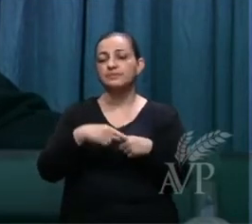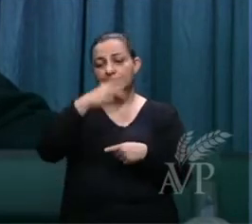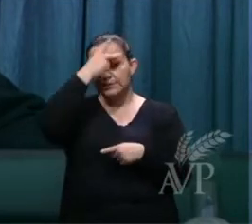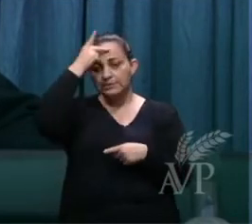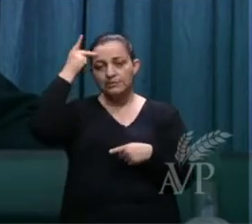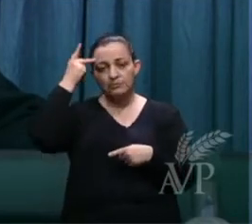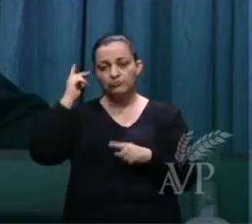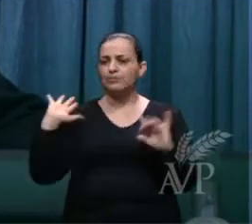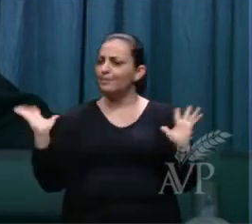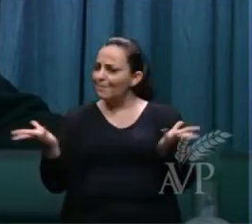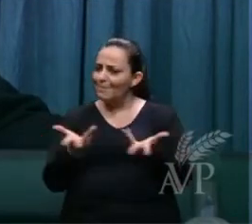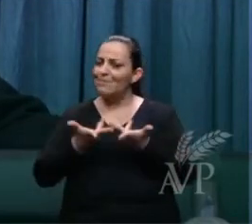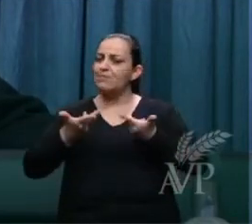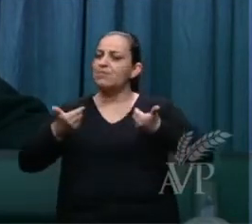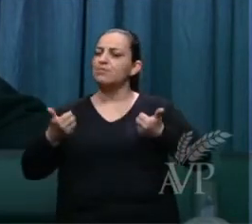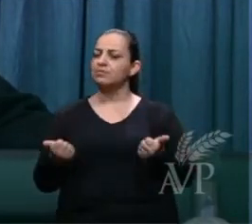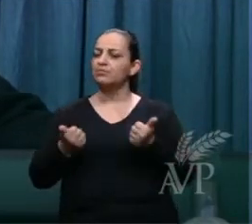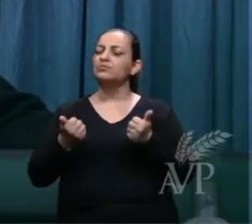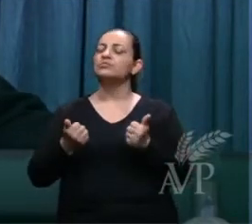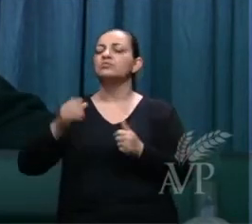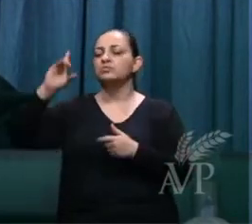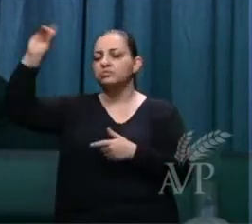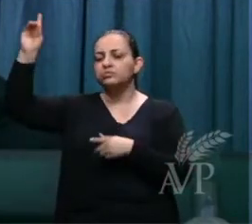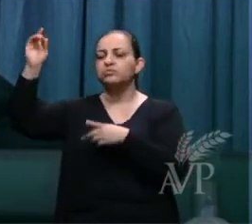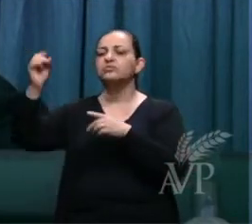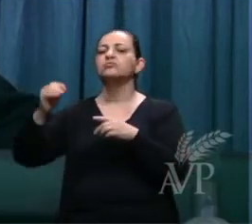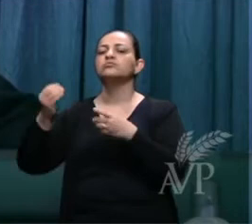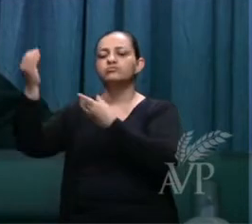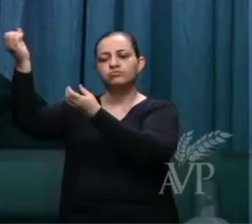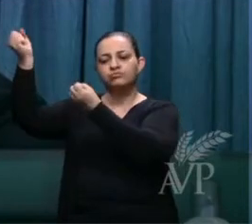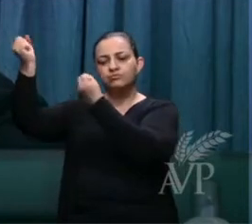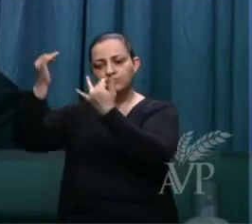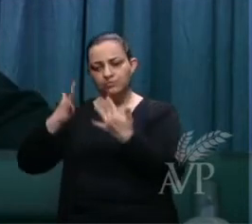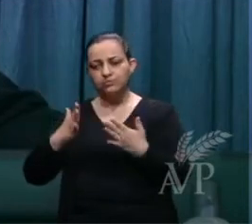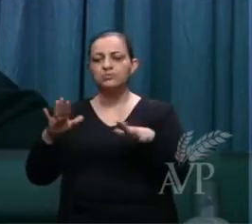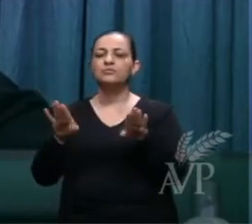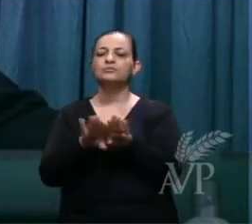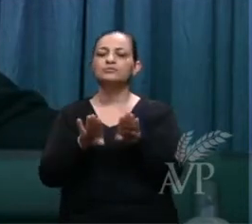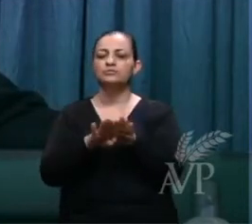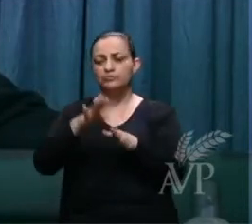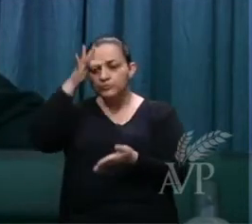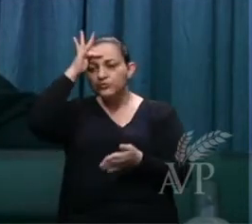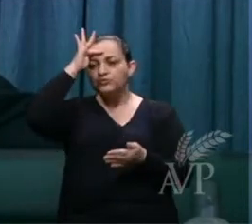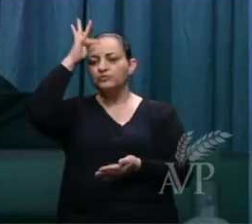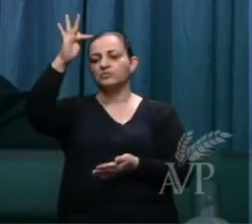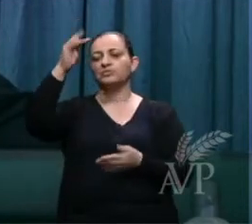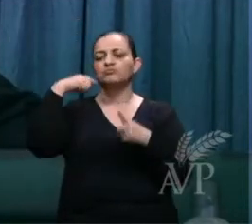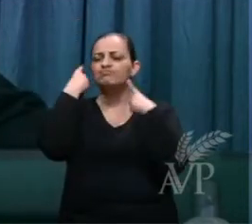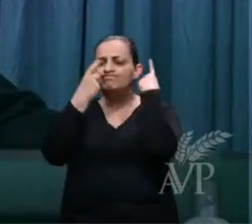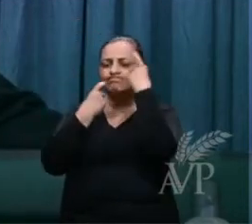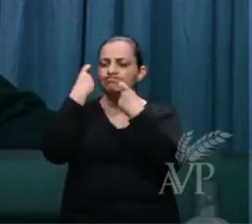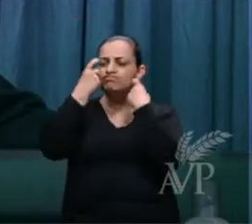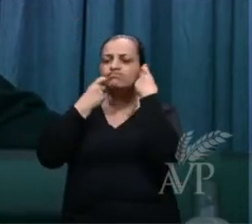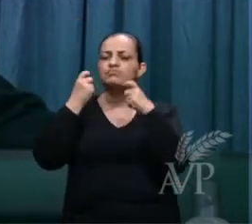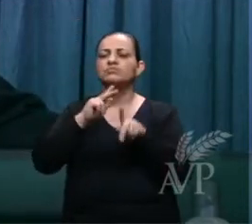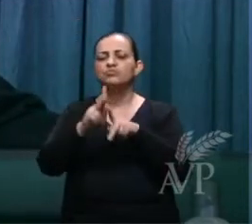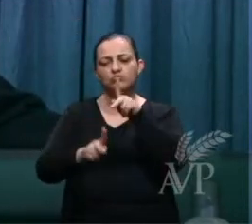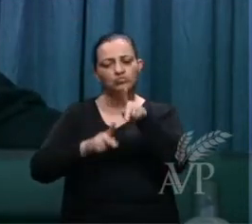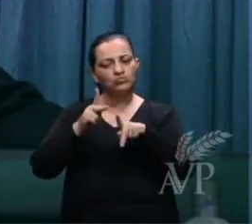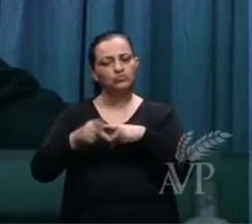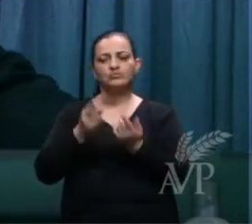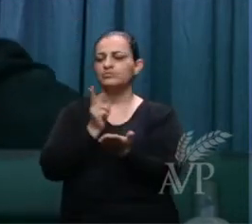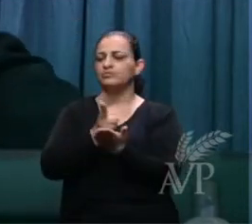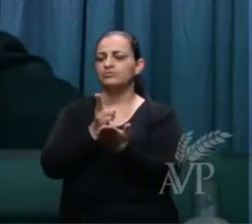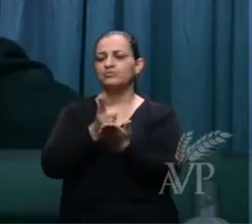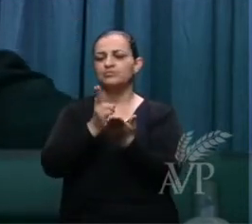tão maravilhosa que Deus tem nos dado, um homem fiel e que preocupado com vocês. Eu tenho deixado